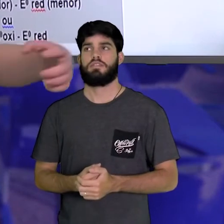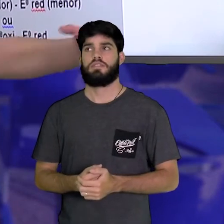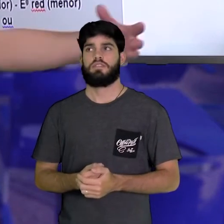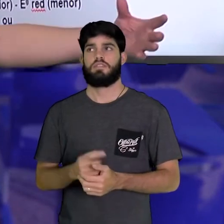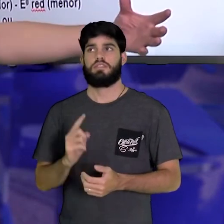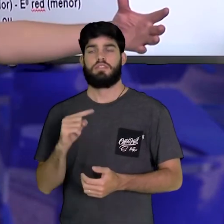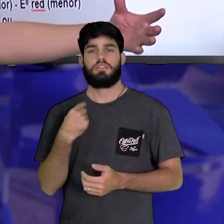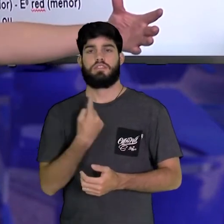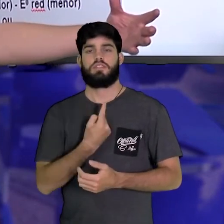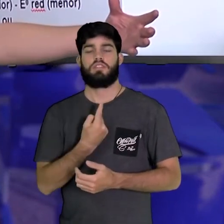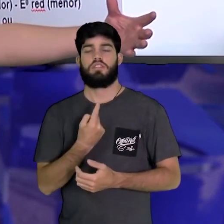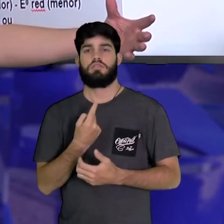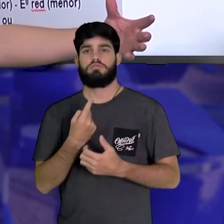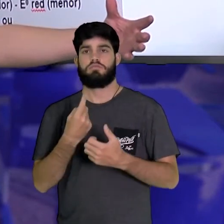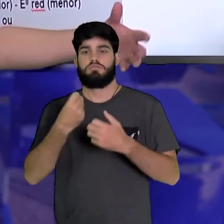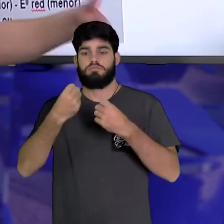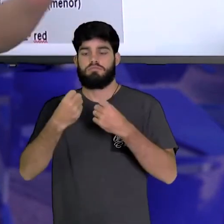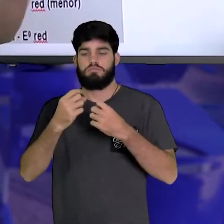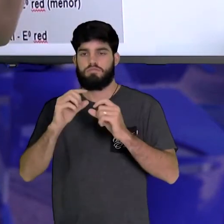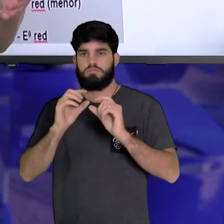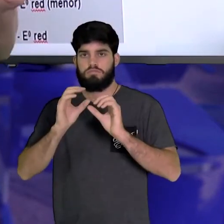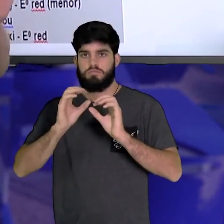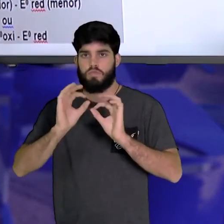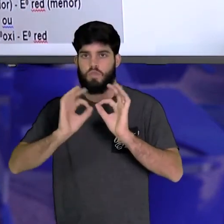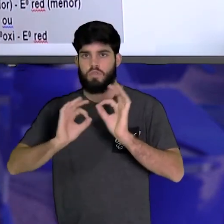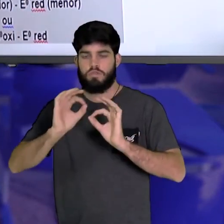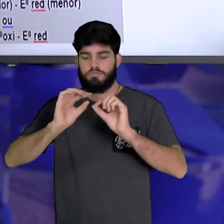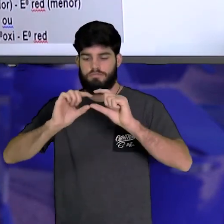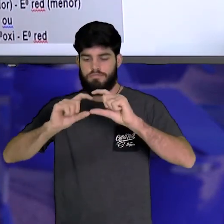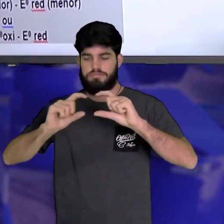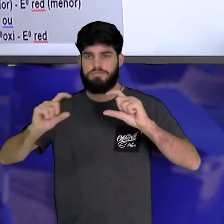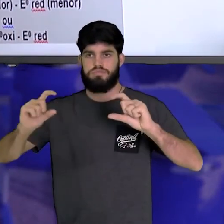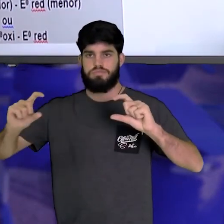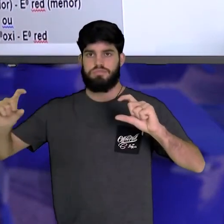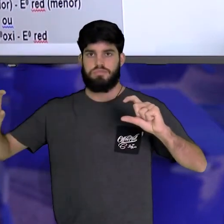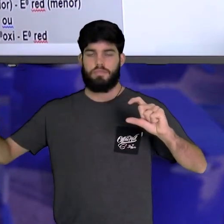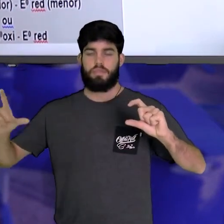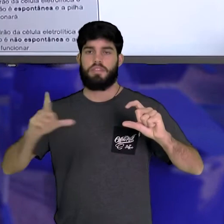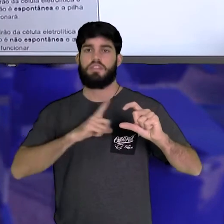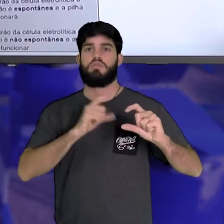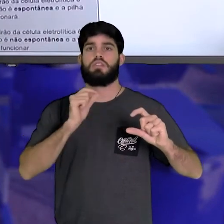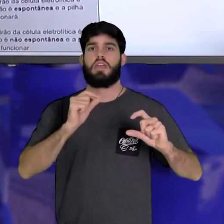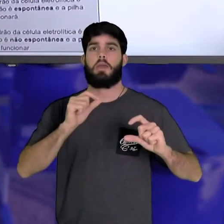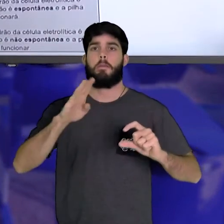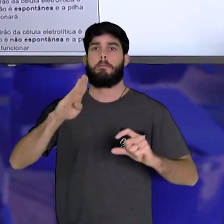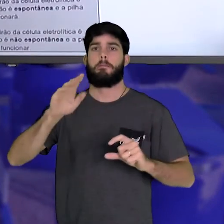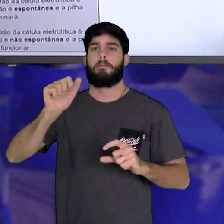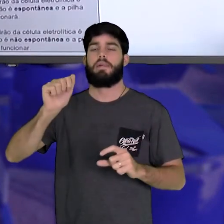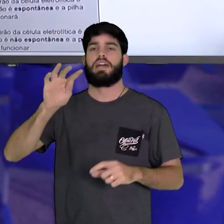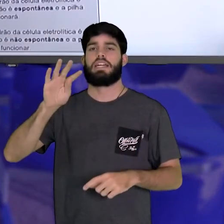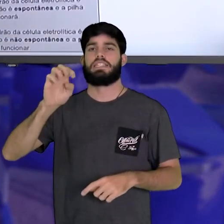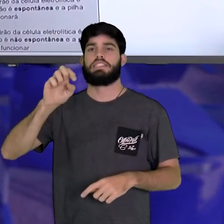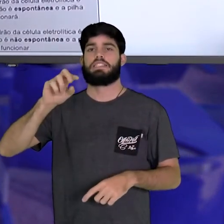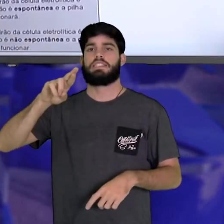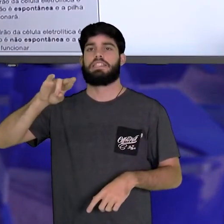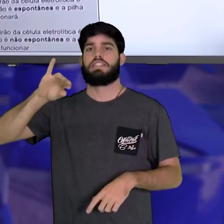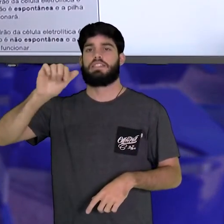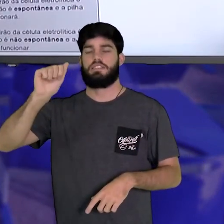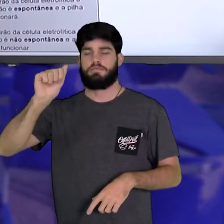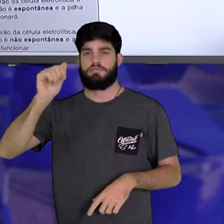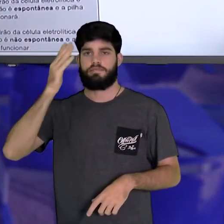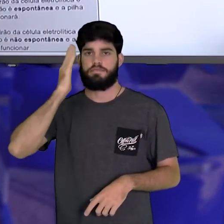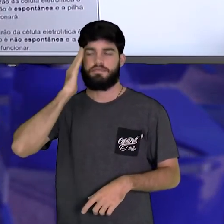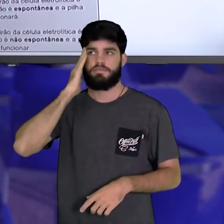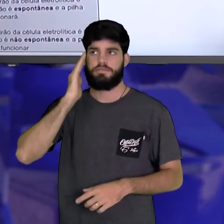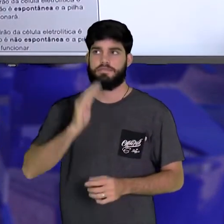uma série de pilhas, aí tem-se as baterias. Bom, aqui são potenciais de